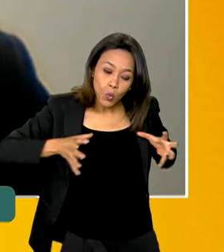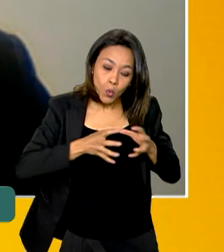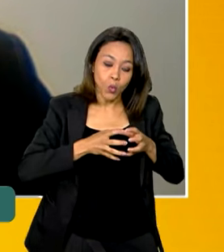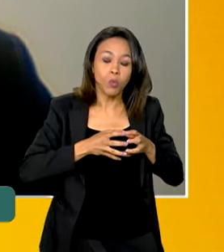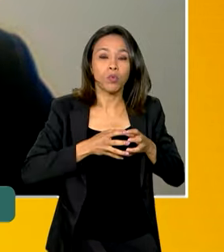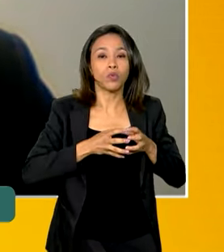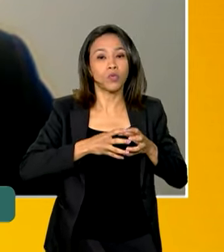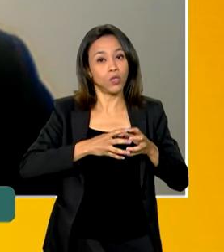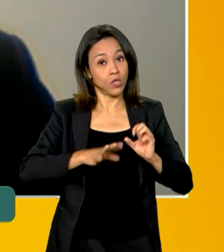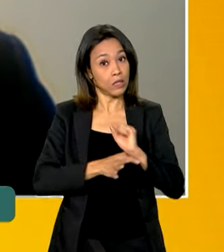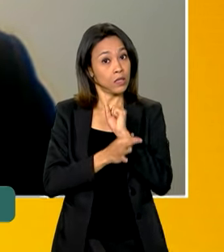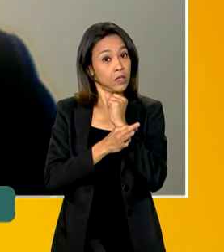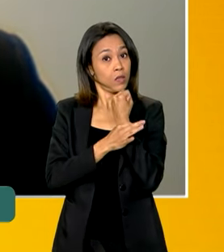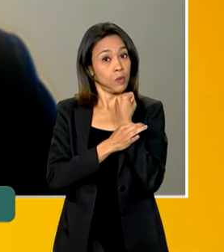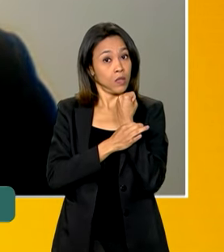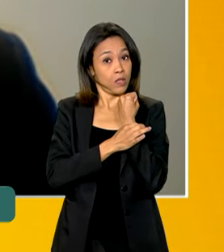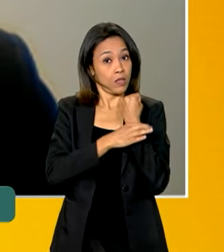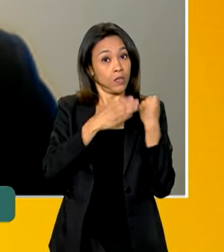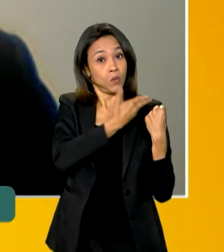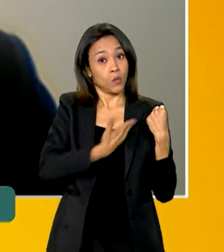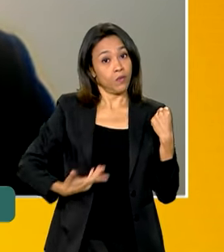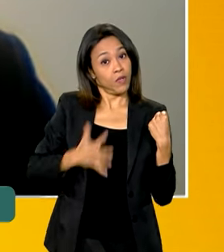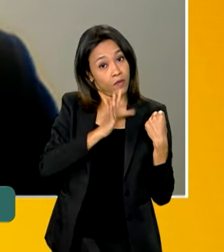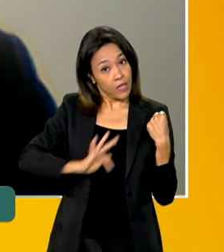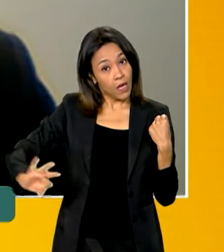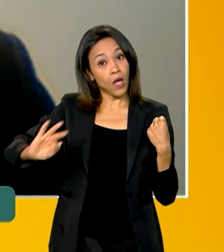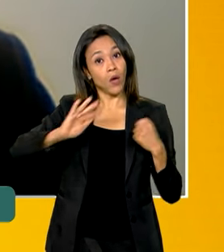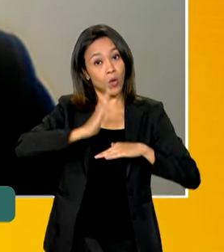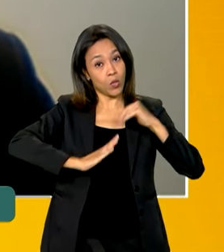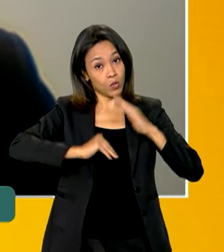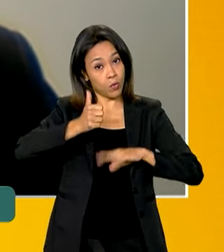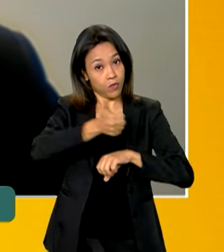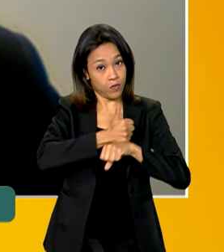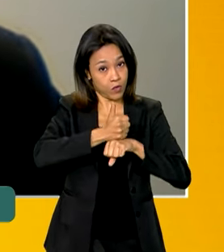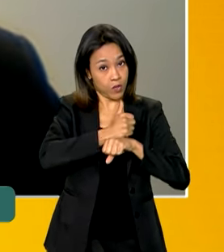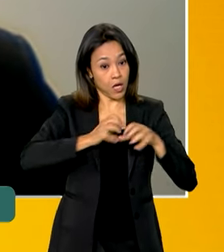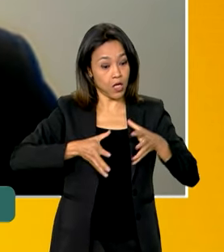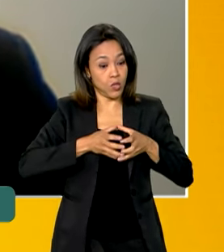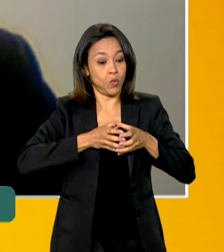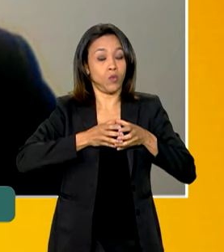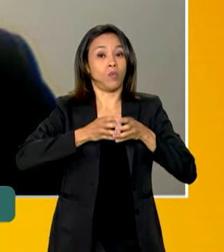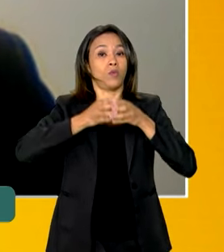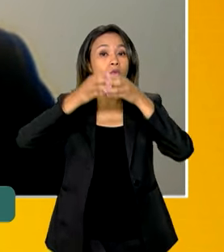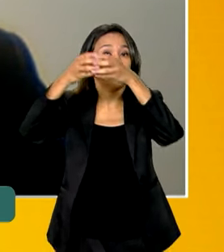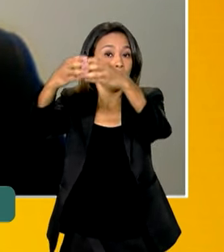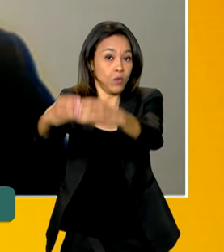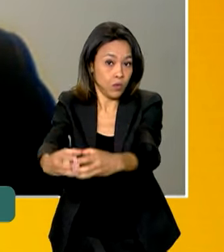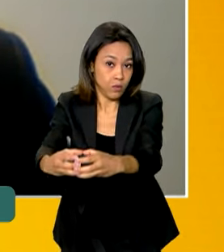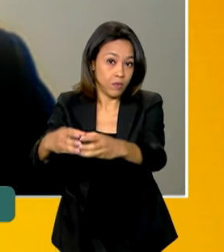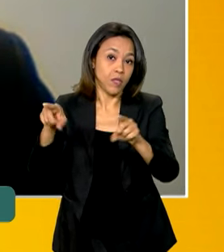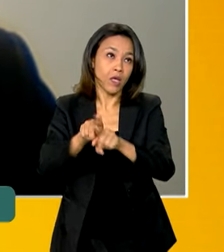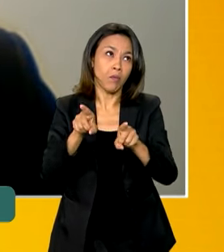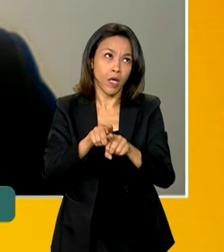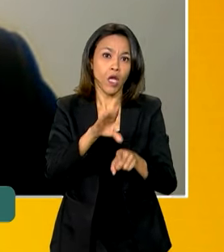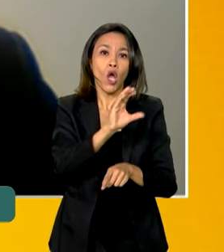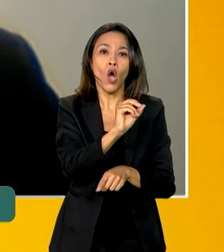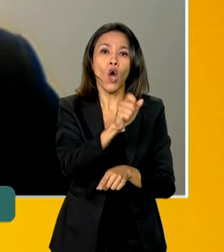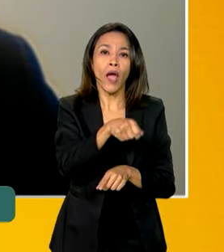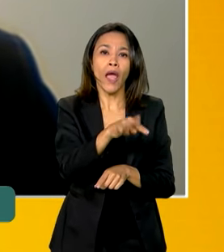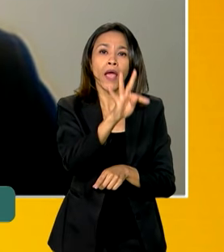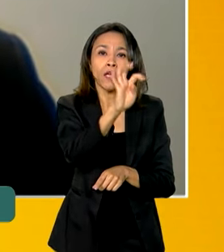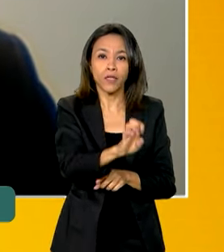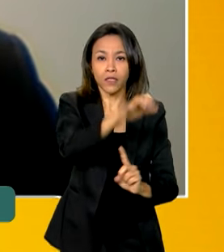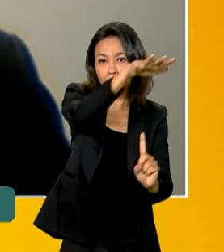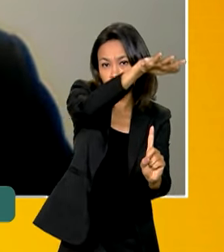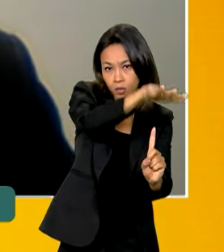Pública para o estado do Mato Grosso do Sul, em diálogo com o estado do Mato Grosso do Sul também. Cabe destacar que no oeste do Paraná também a gente está trabalhando na mesma